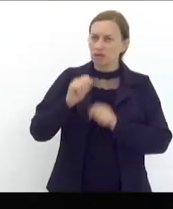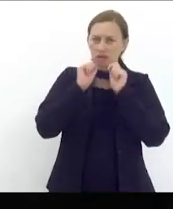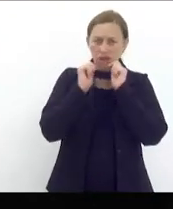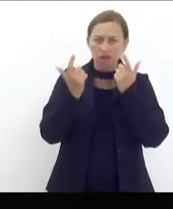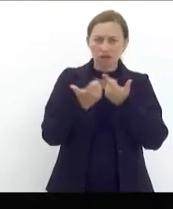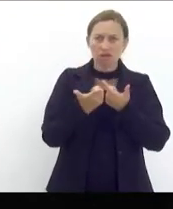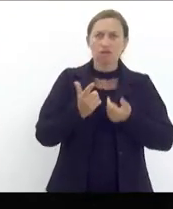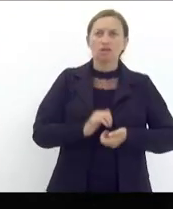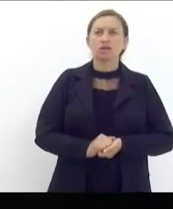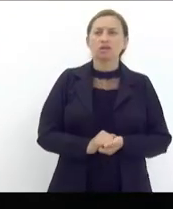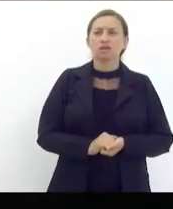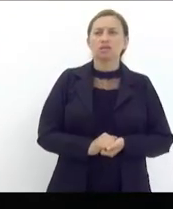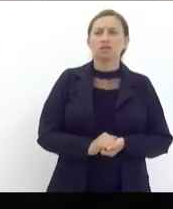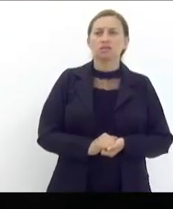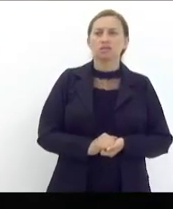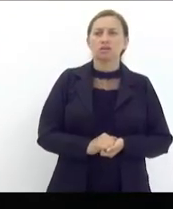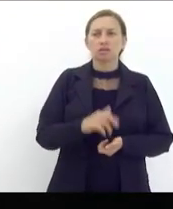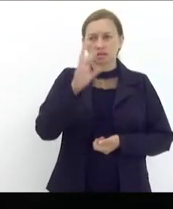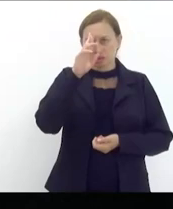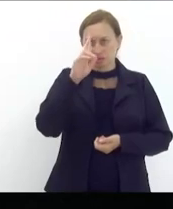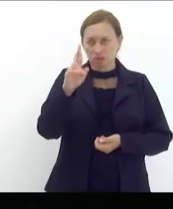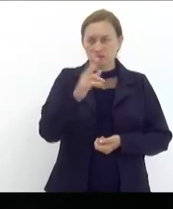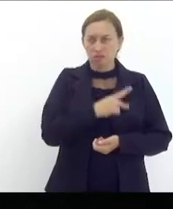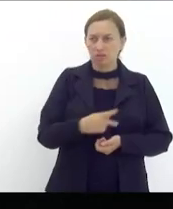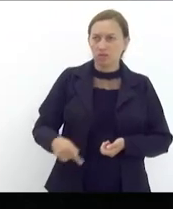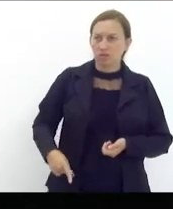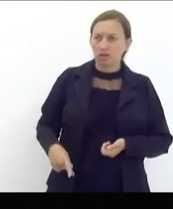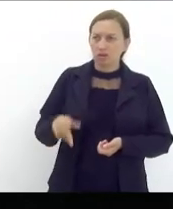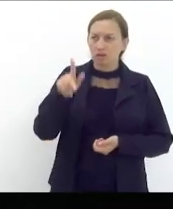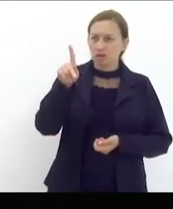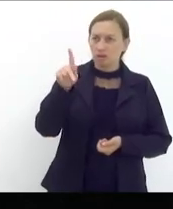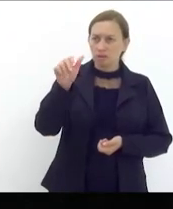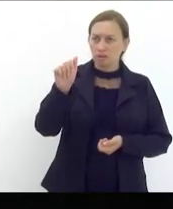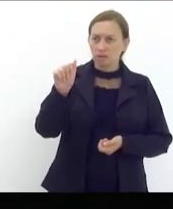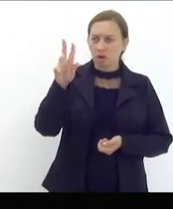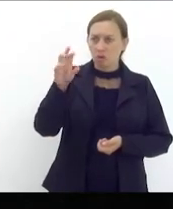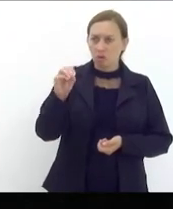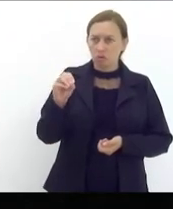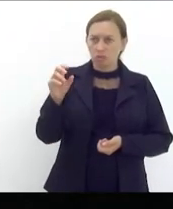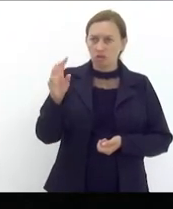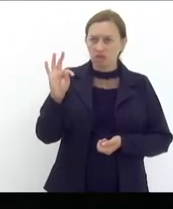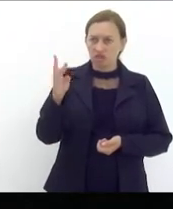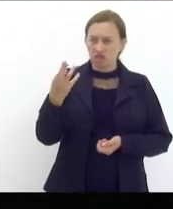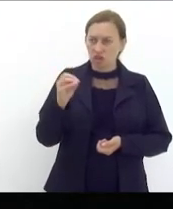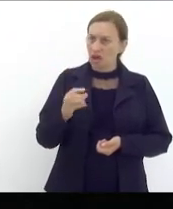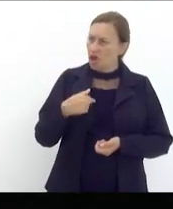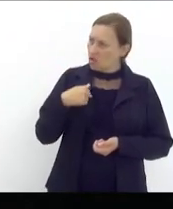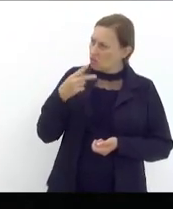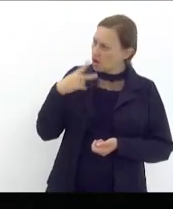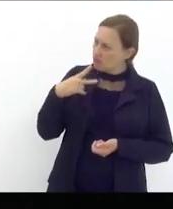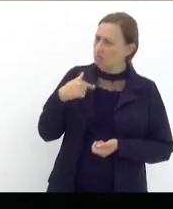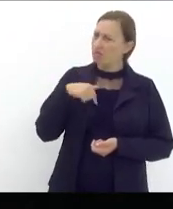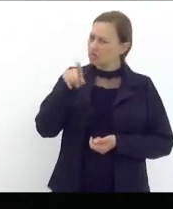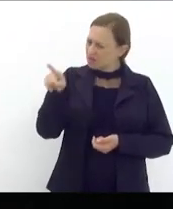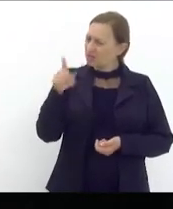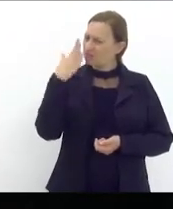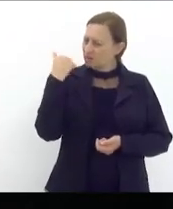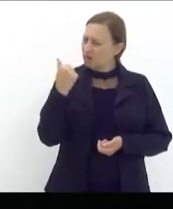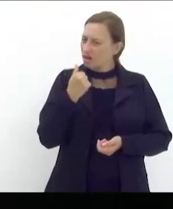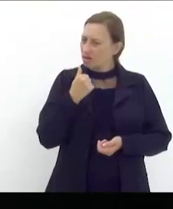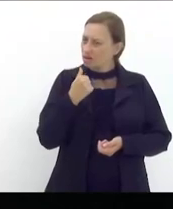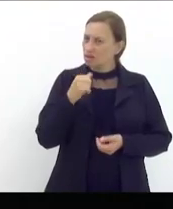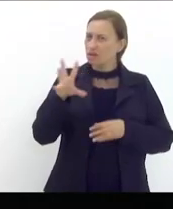legislativa senhora presidenta o senhor Paulo Teixeira e eu falava para ele mas você sabe que as